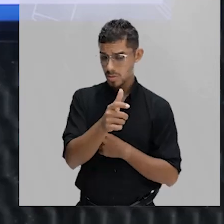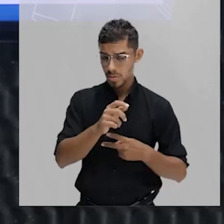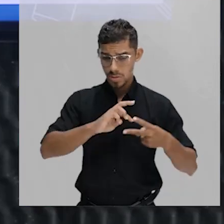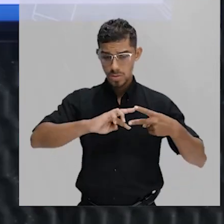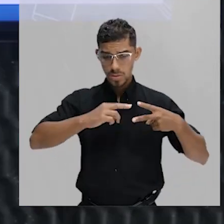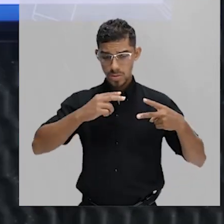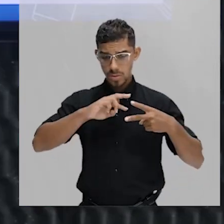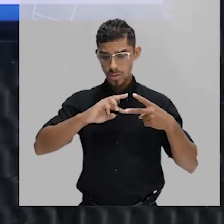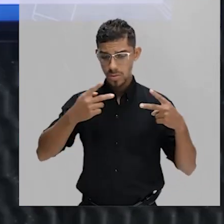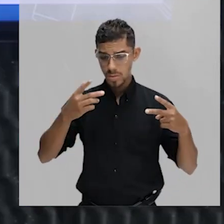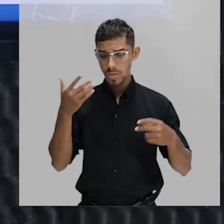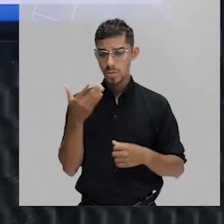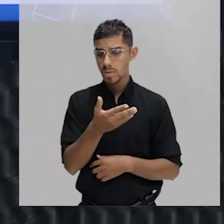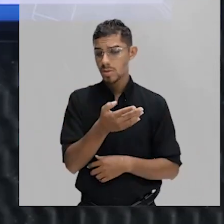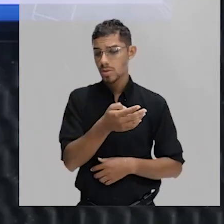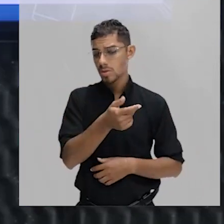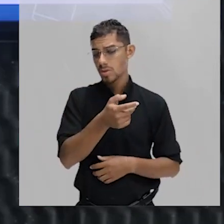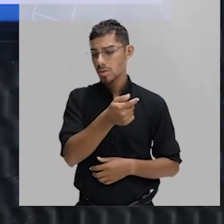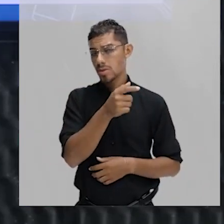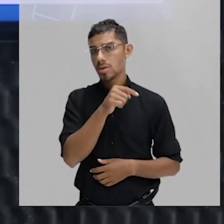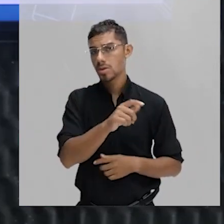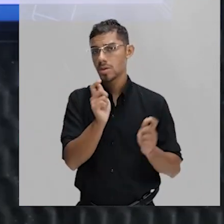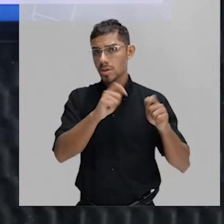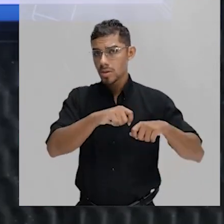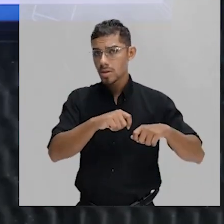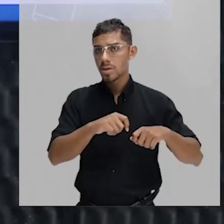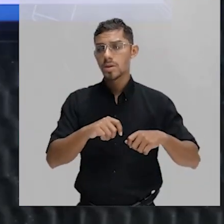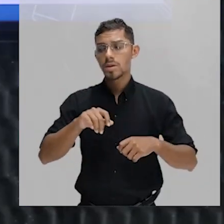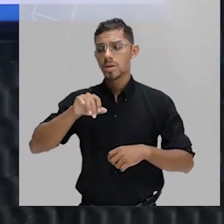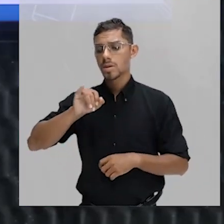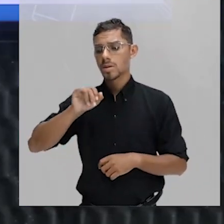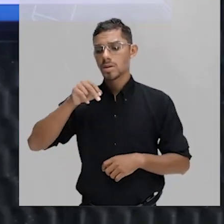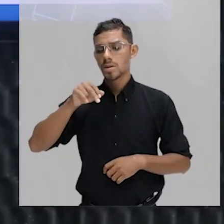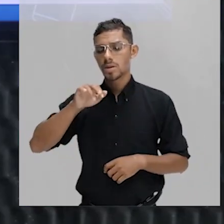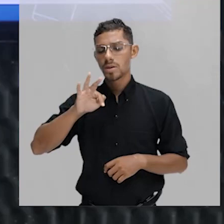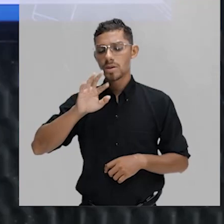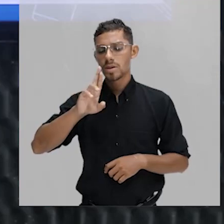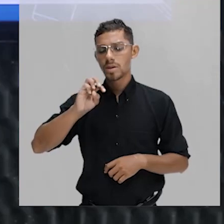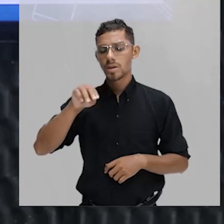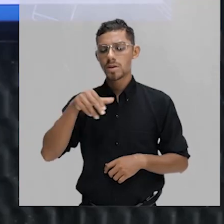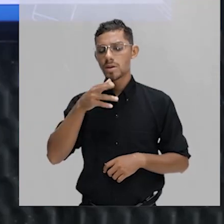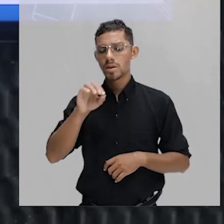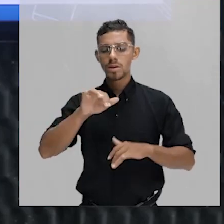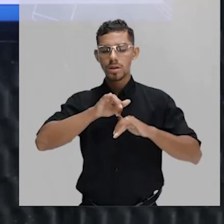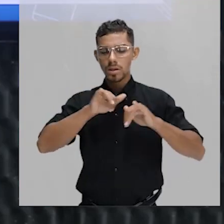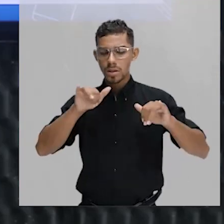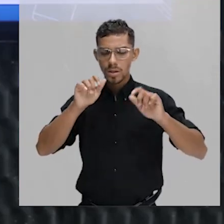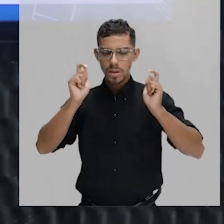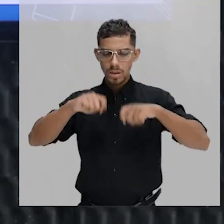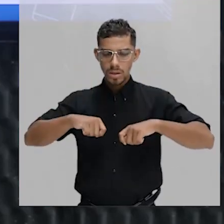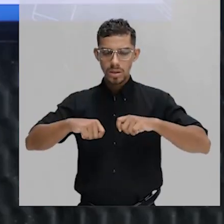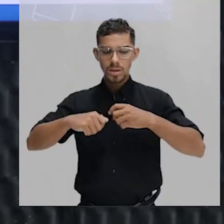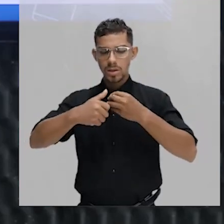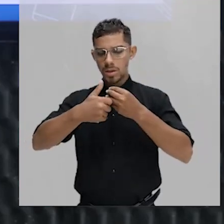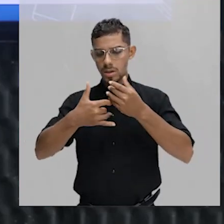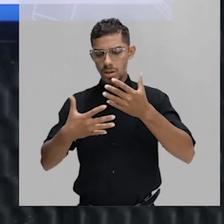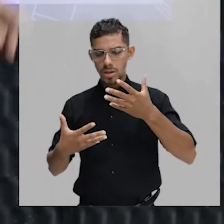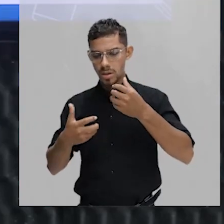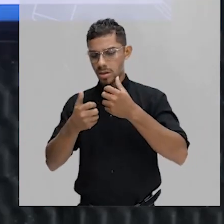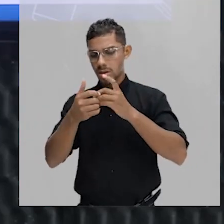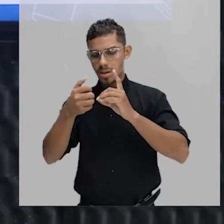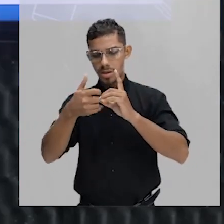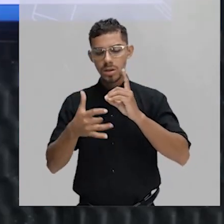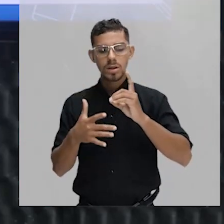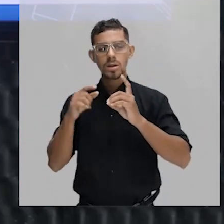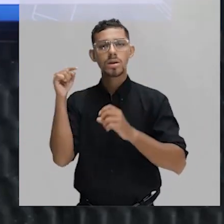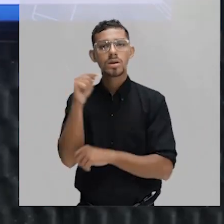esse pouco DNA que ela tem, tem que ter informação. Então, você vai encontrar os íntrons